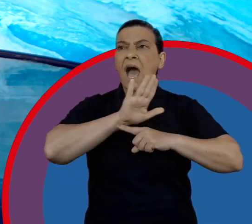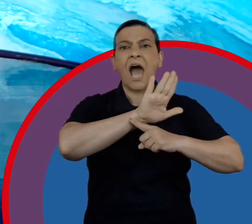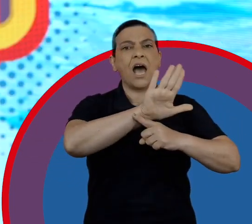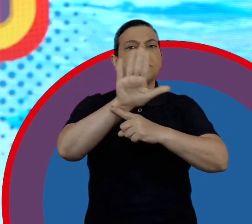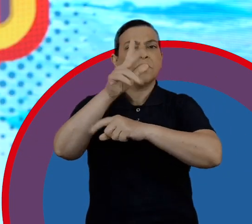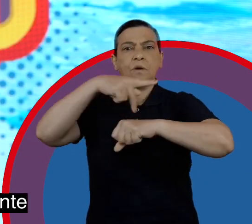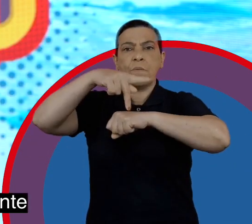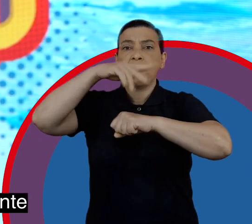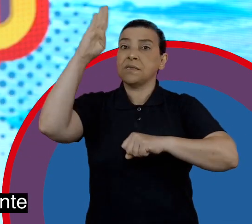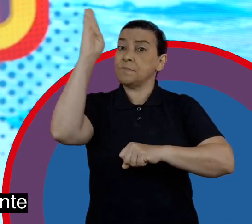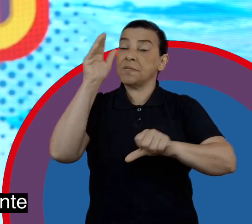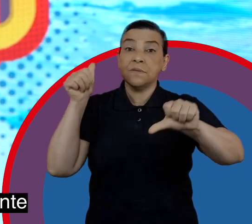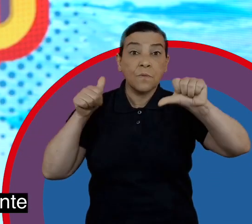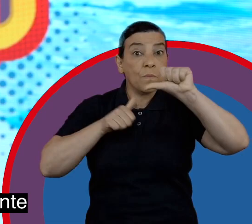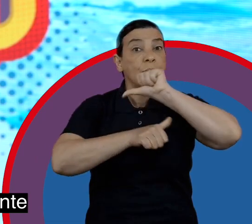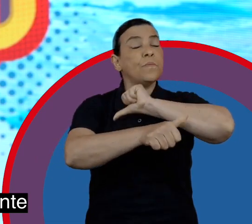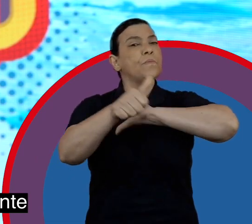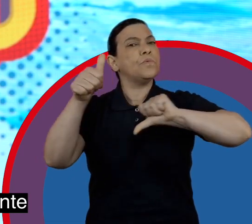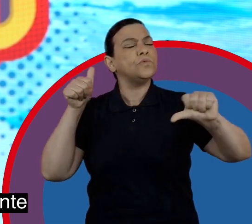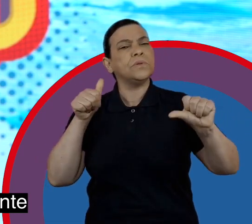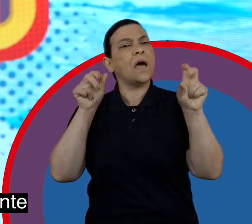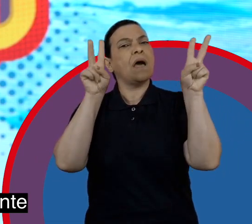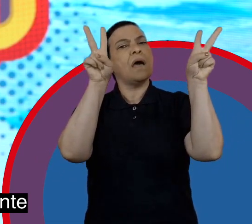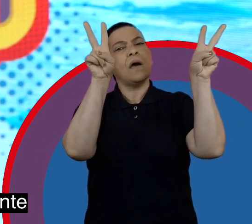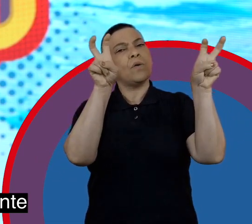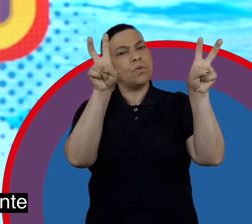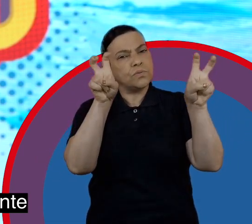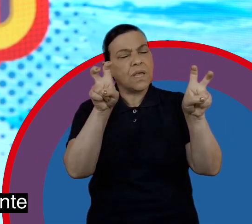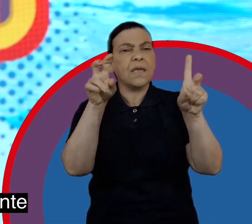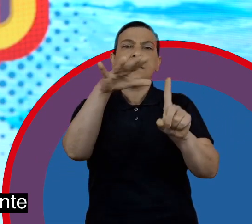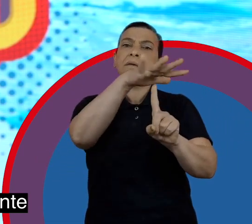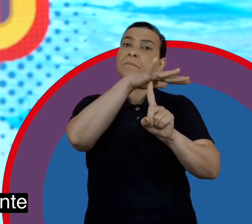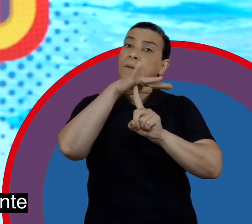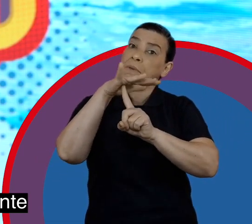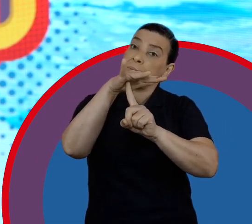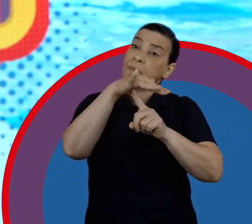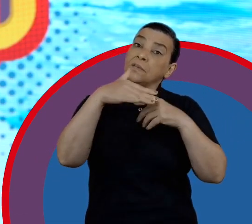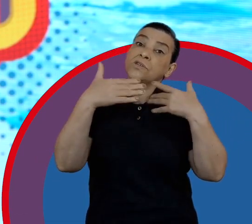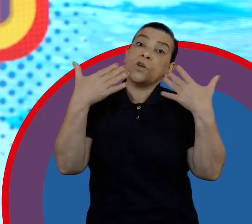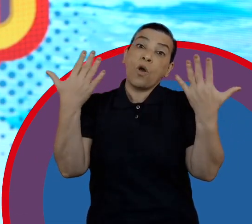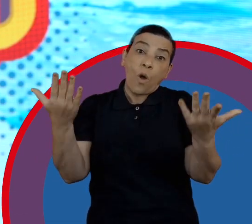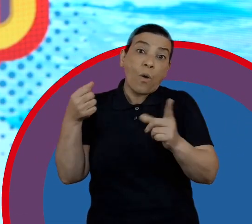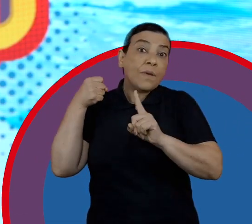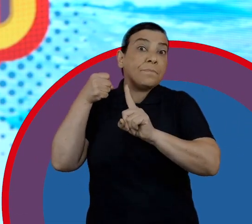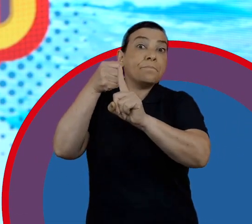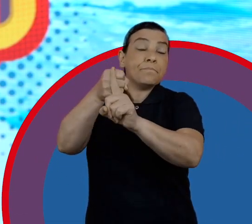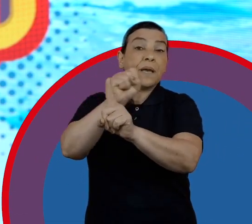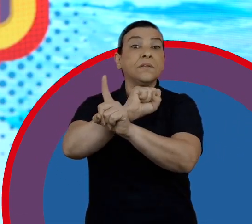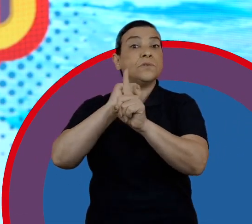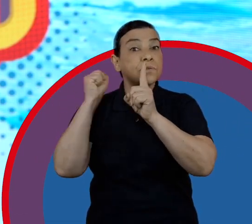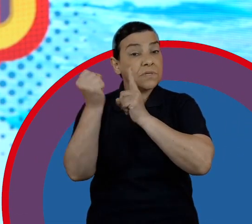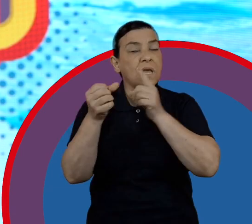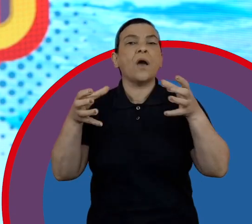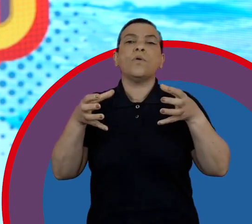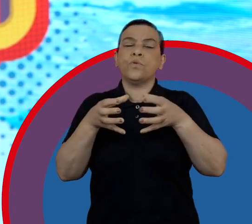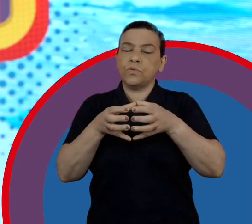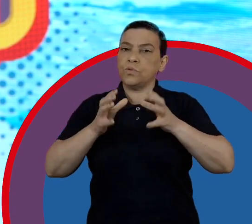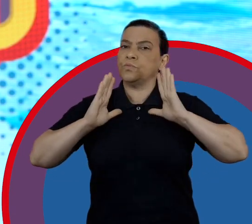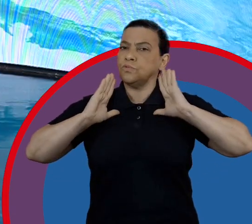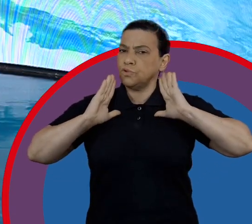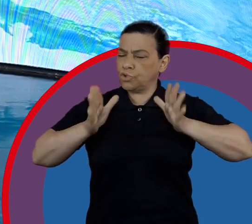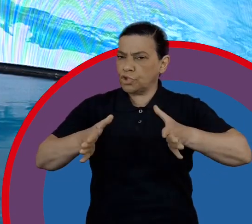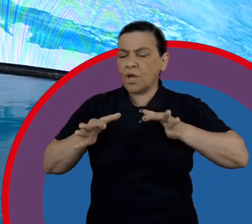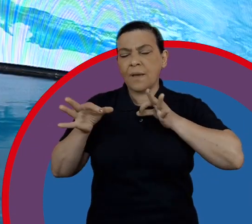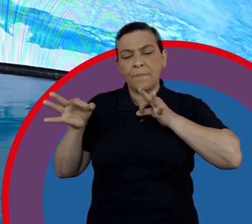no Brasil. Quando a gente olha, por exemplo, para assuntos ligados à parte de meio ambiente ou às questões de impacto social, o Grupo tem